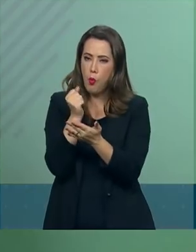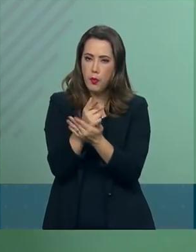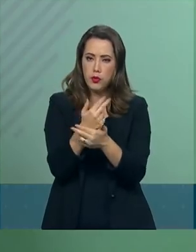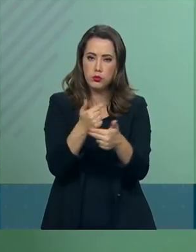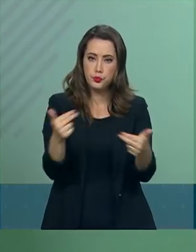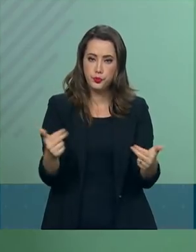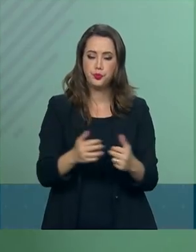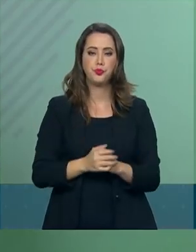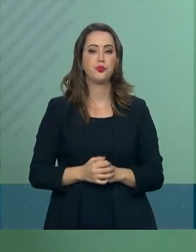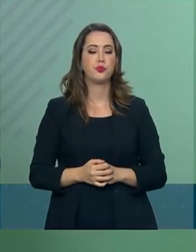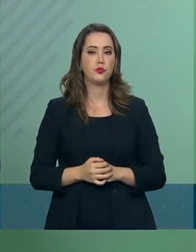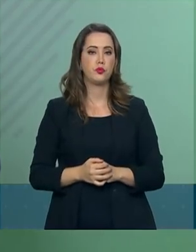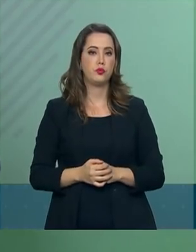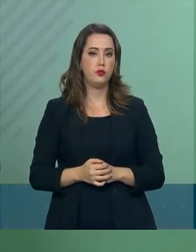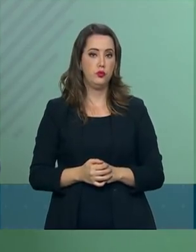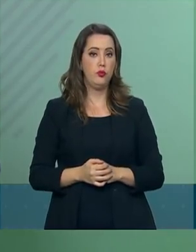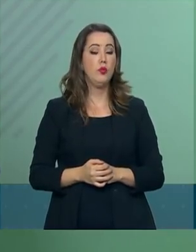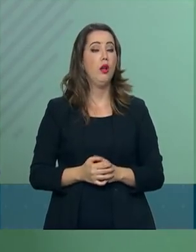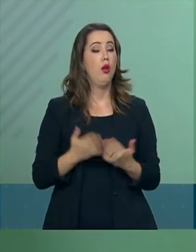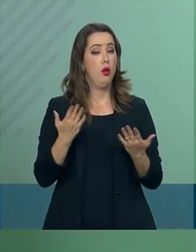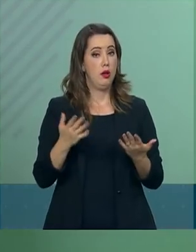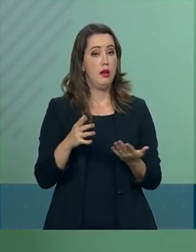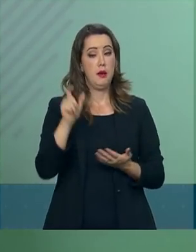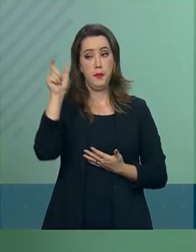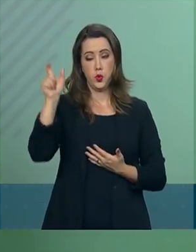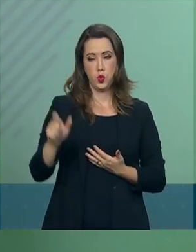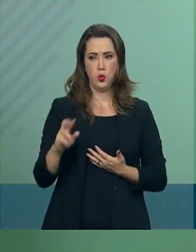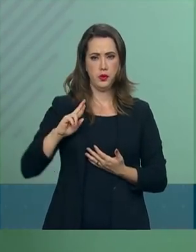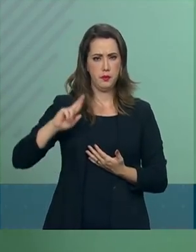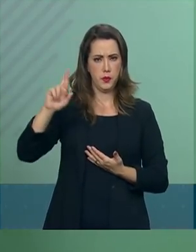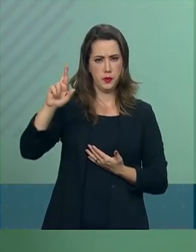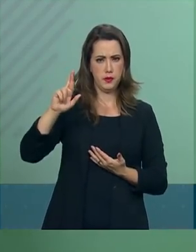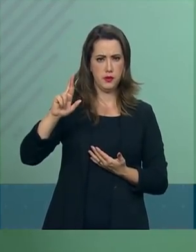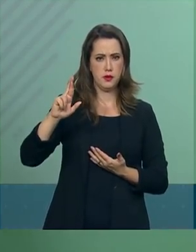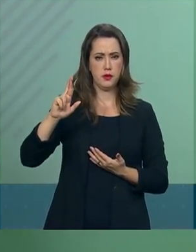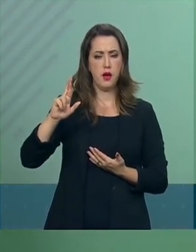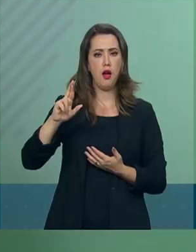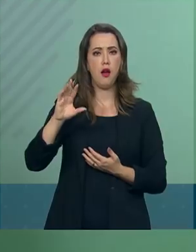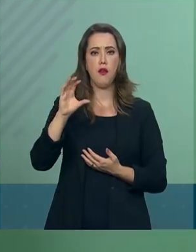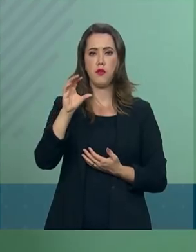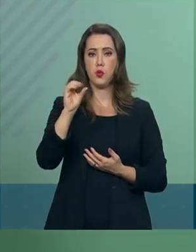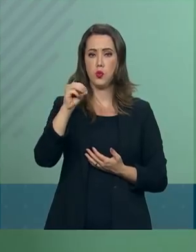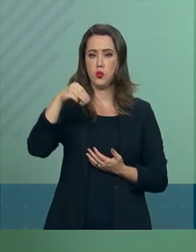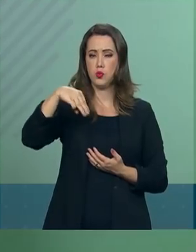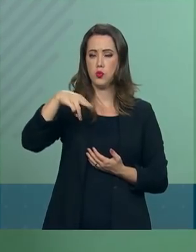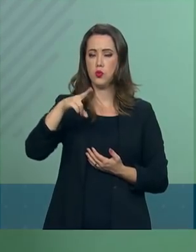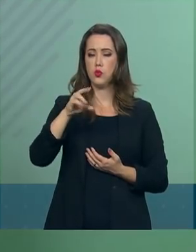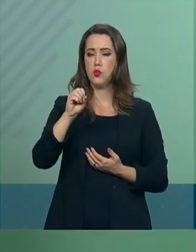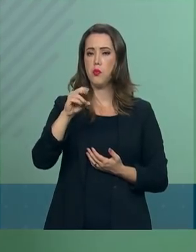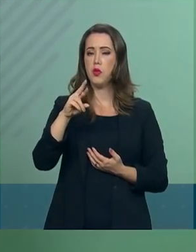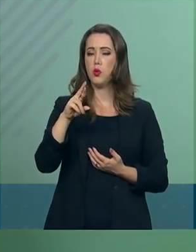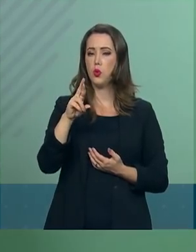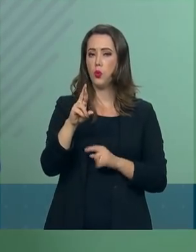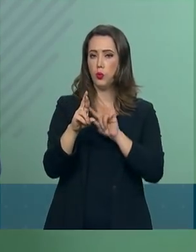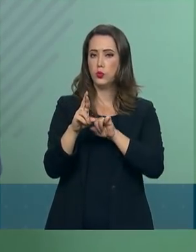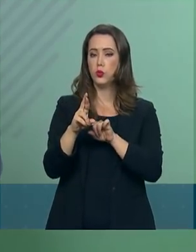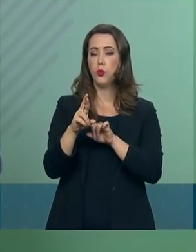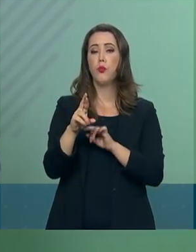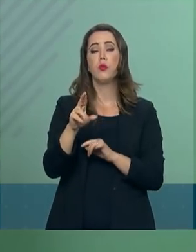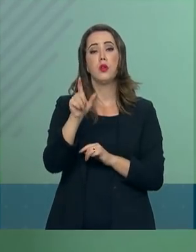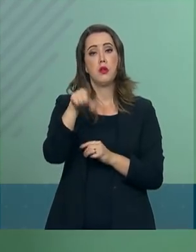Segundo o secretário nacional do consumidor, Luciano Tim, por meio da ferramenta,